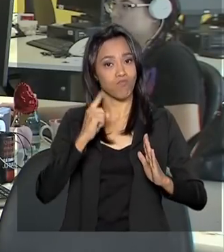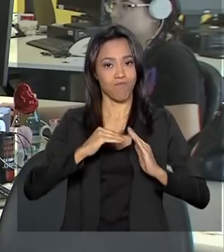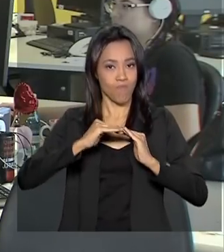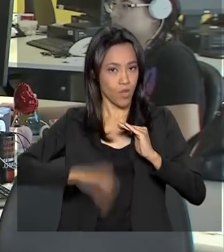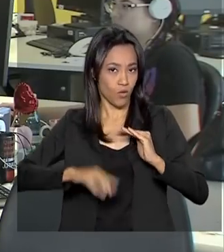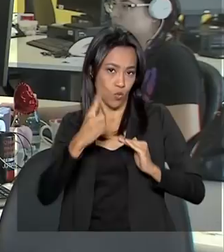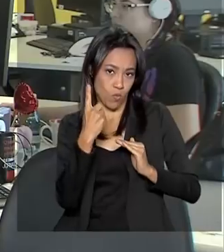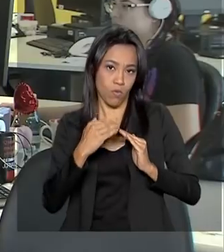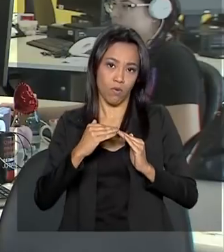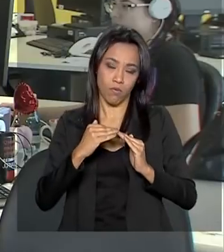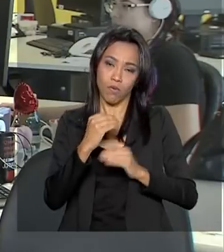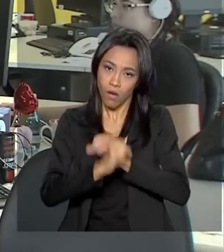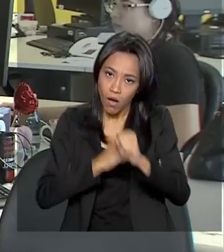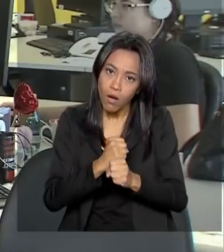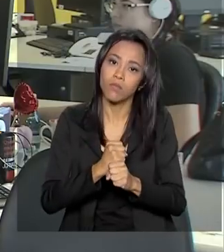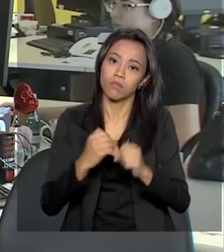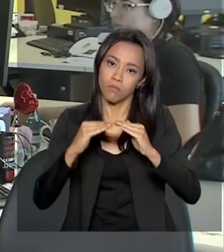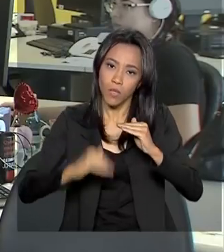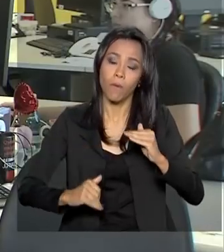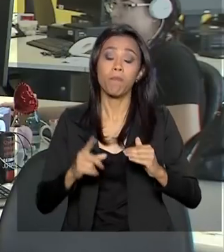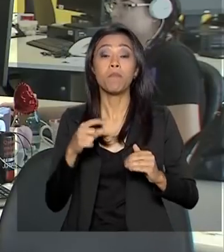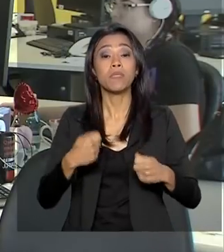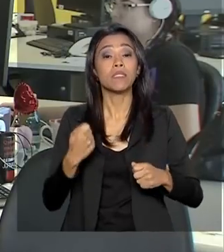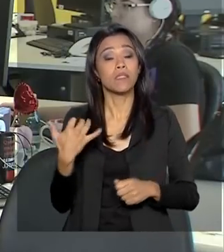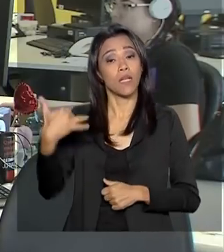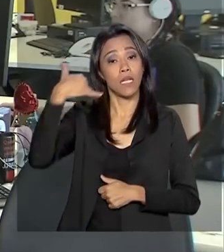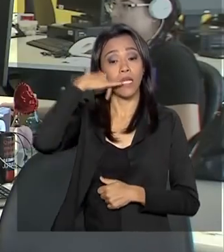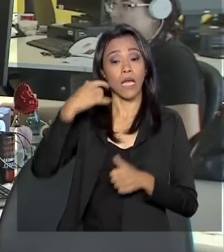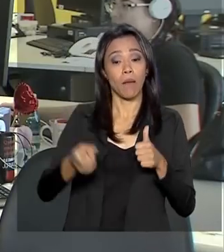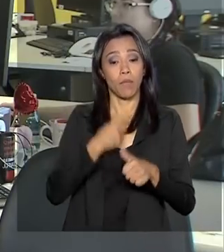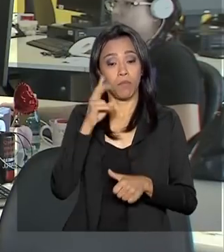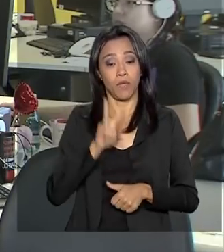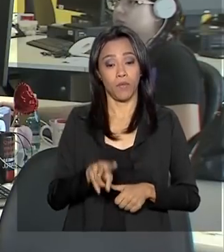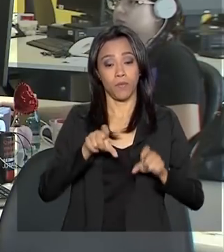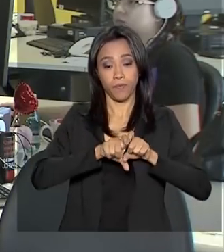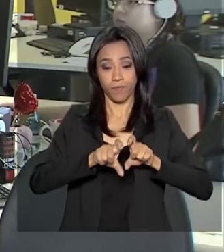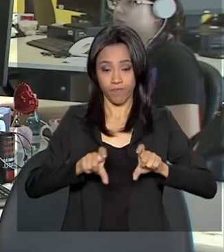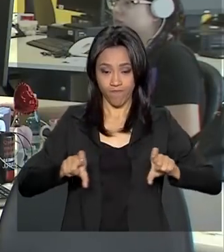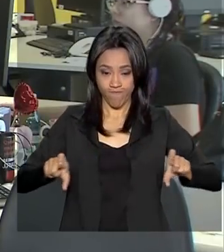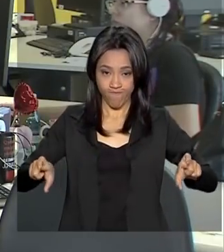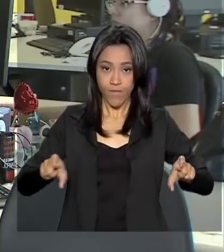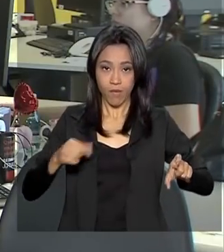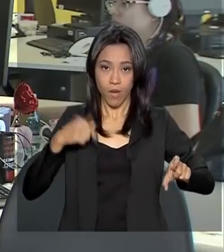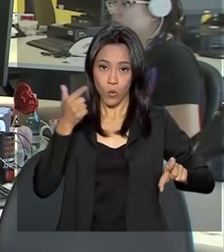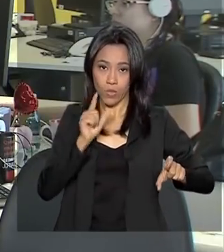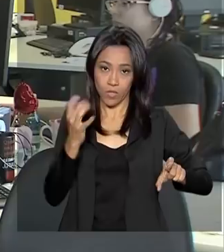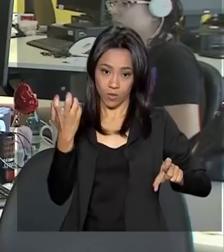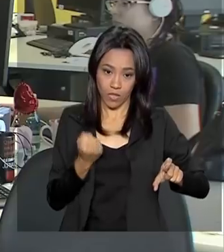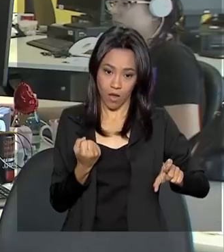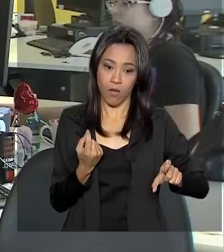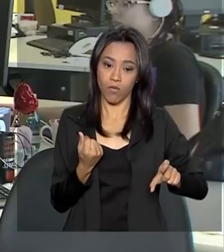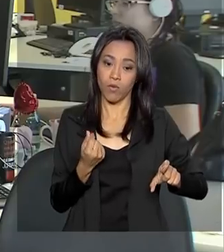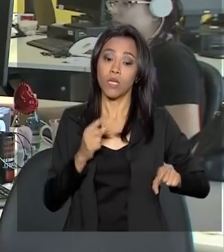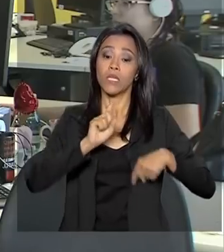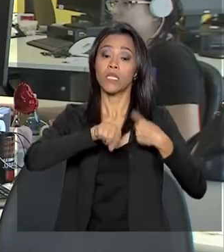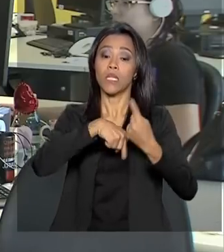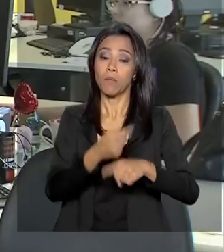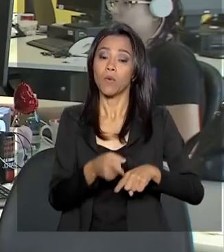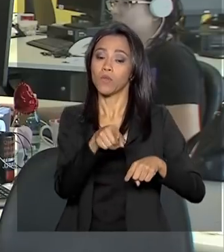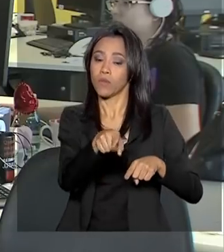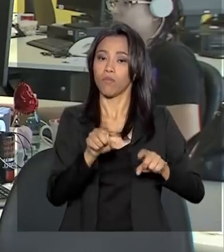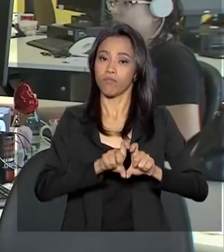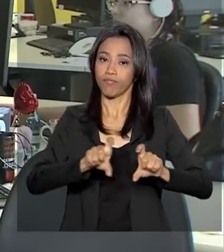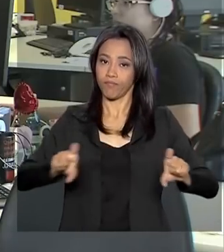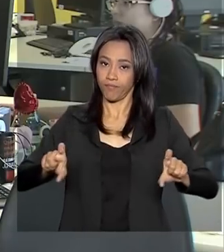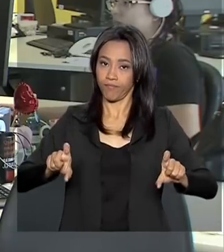Para habilitar o saque é preciso ligar no 0800 726 0207, opção 4 e em seguida opção